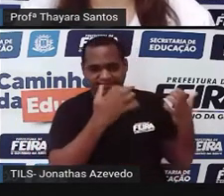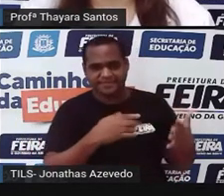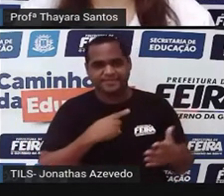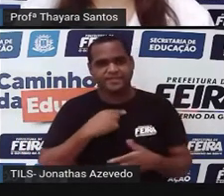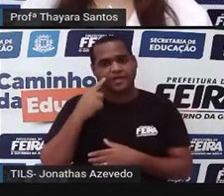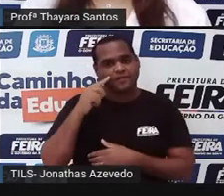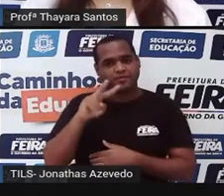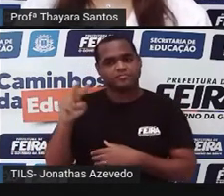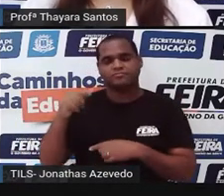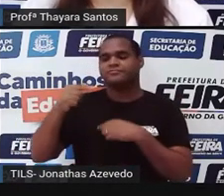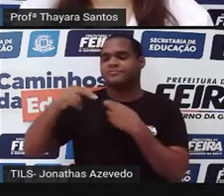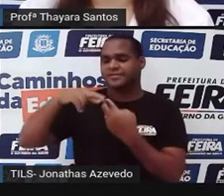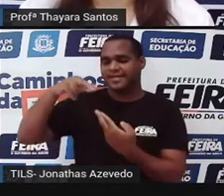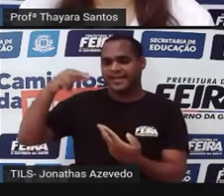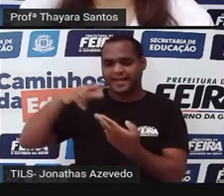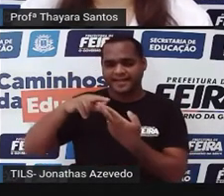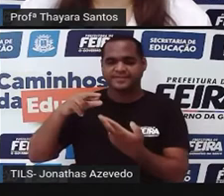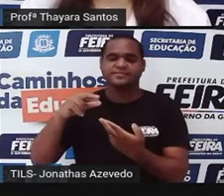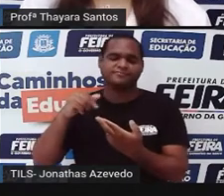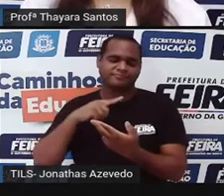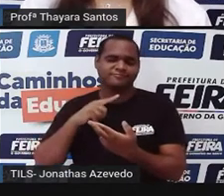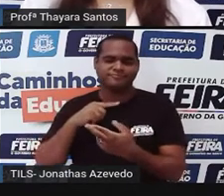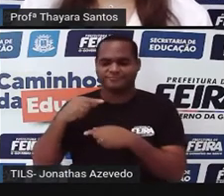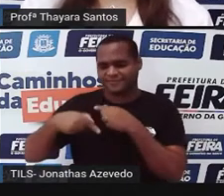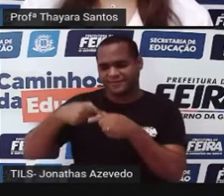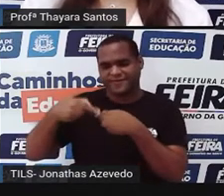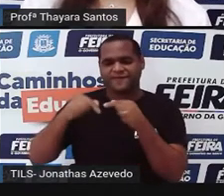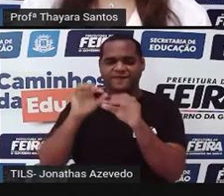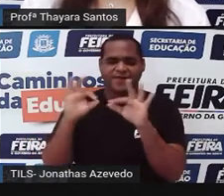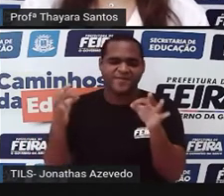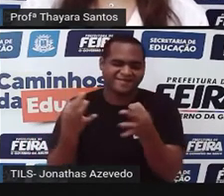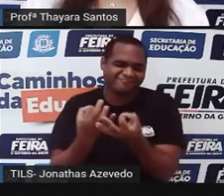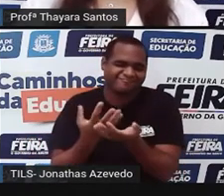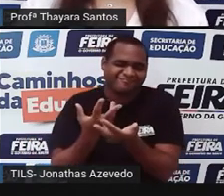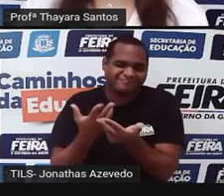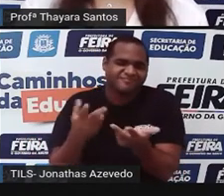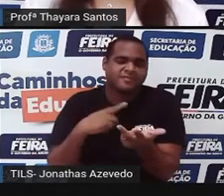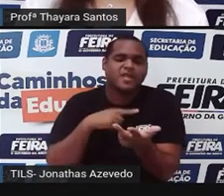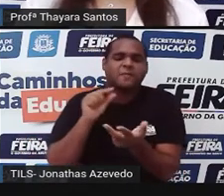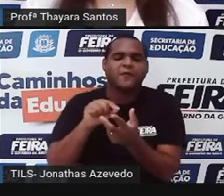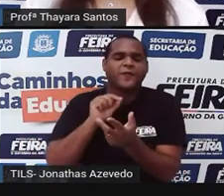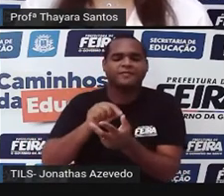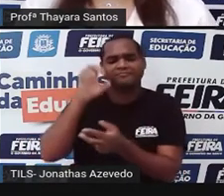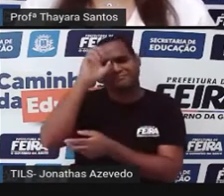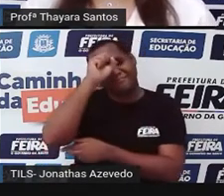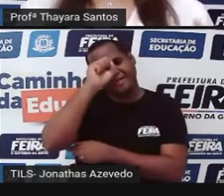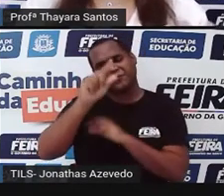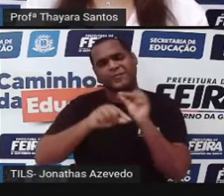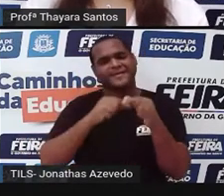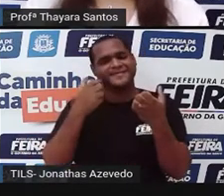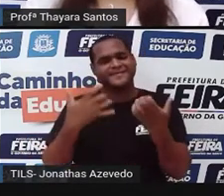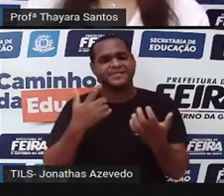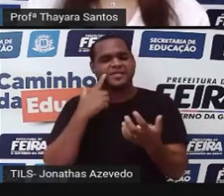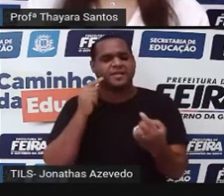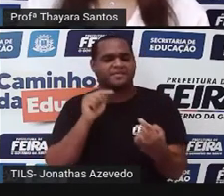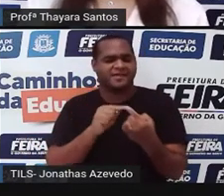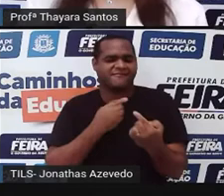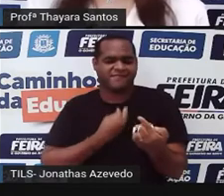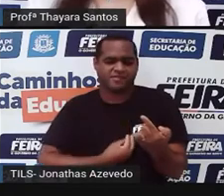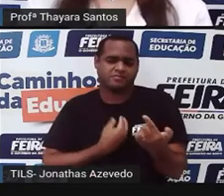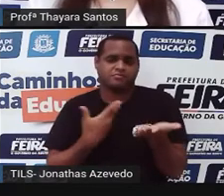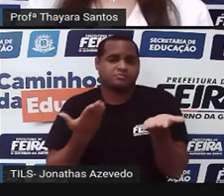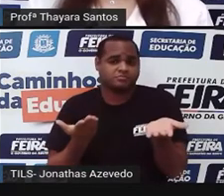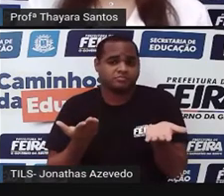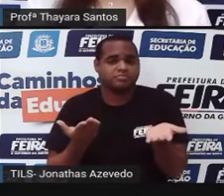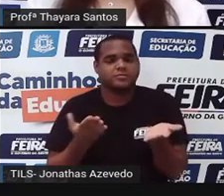o era genética, viu o que era hereditariedade, viu tudo isso, mas para que a gente tem que aprender isso? Para que é que sucede na nossa vida,